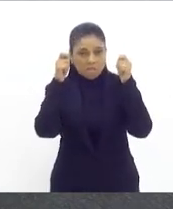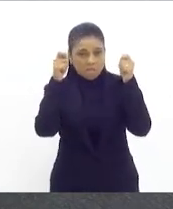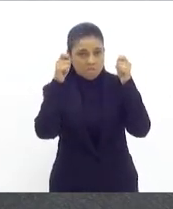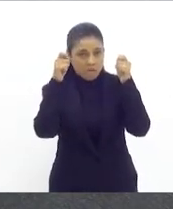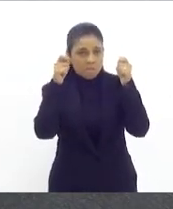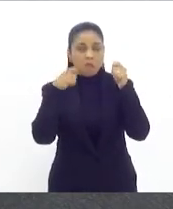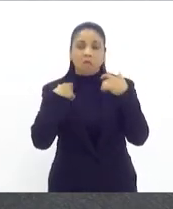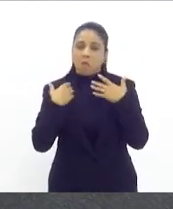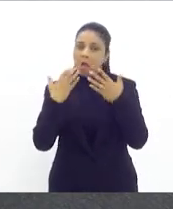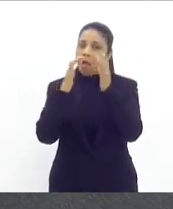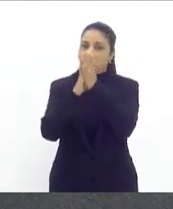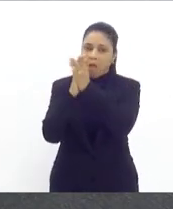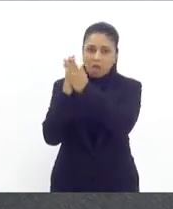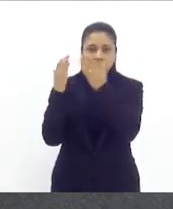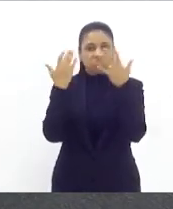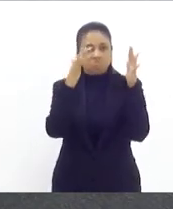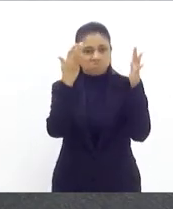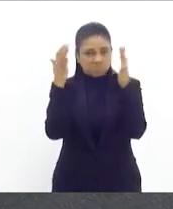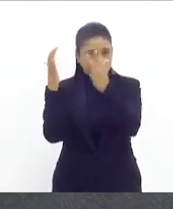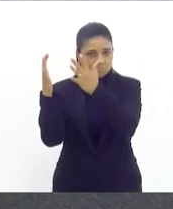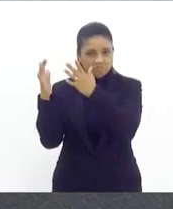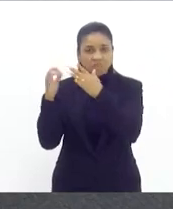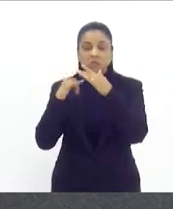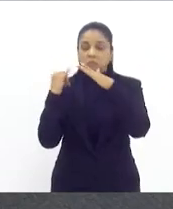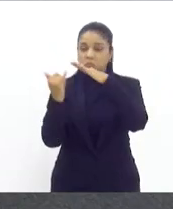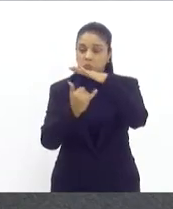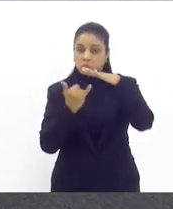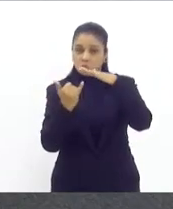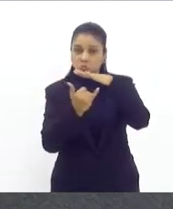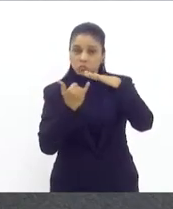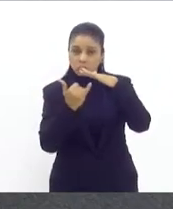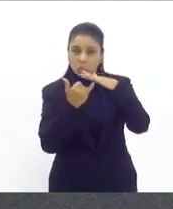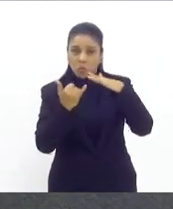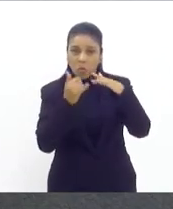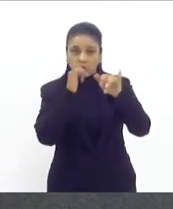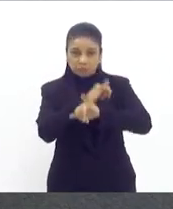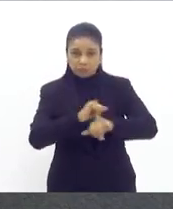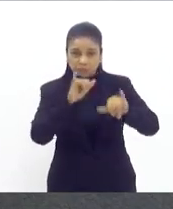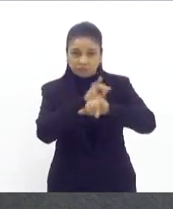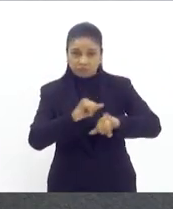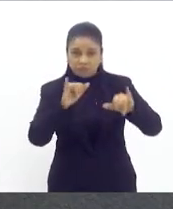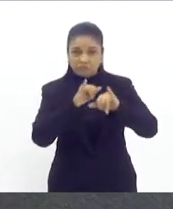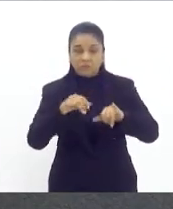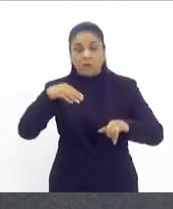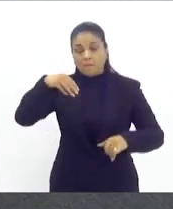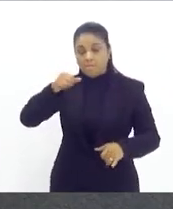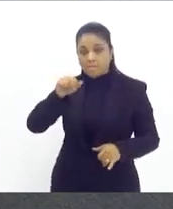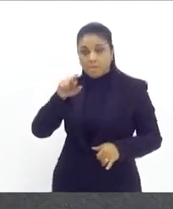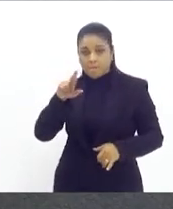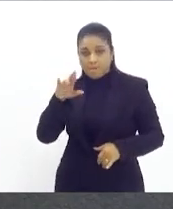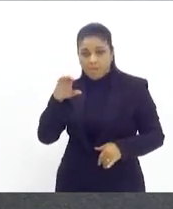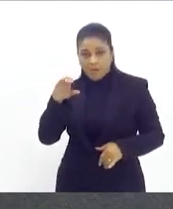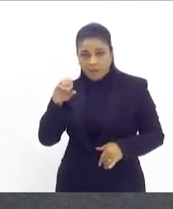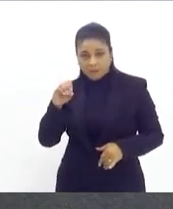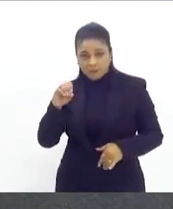porque essa manifestação veio sobretudo dos órgãos de imprensa, porque Mário Figo era um jornalista,